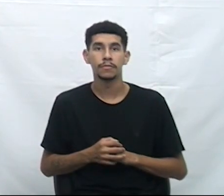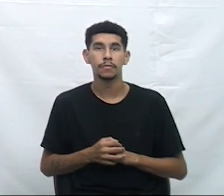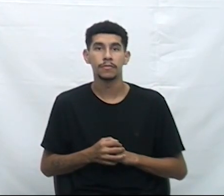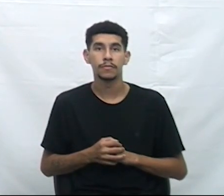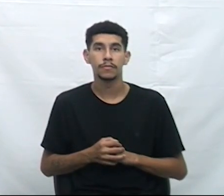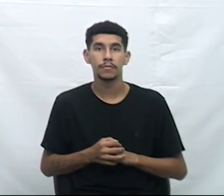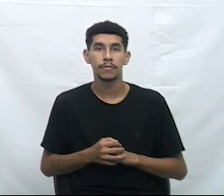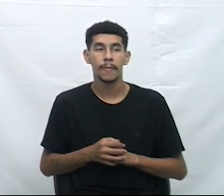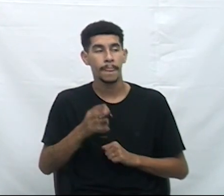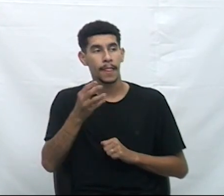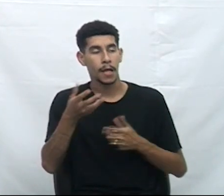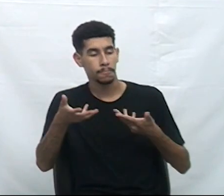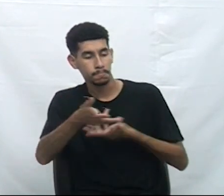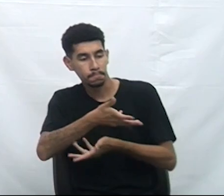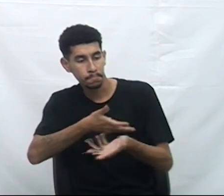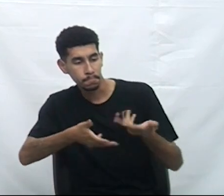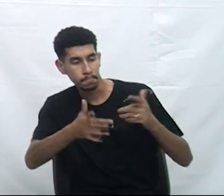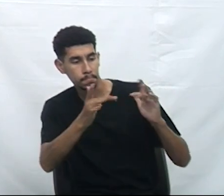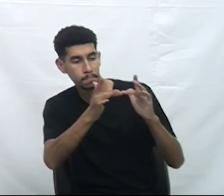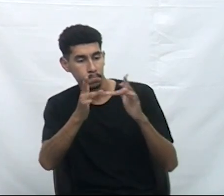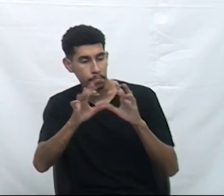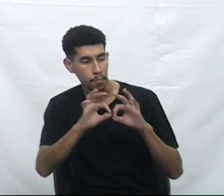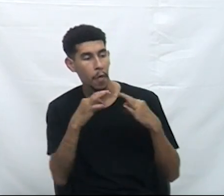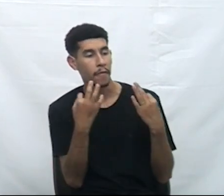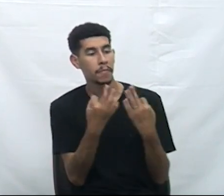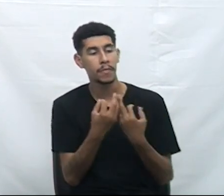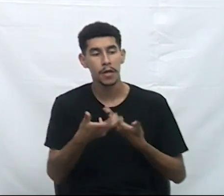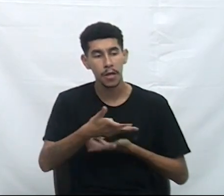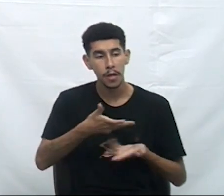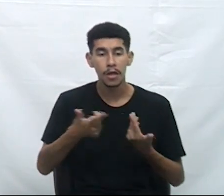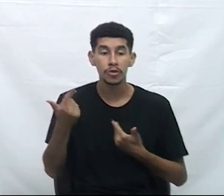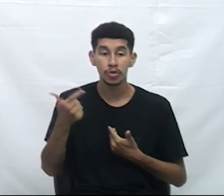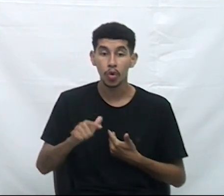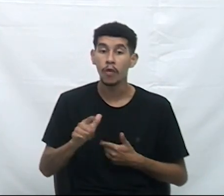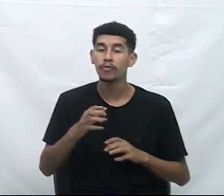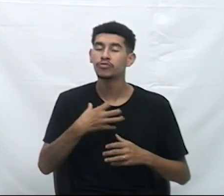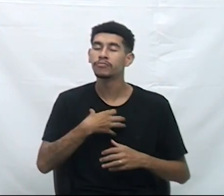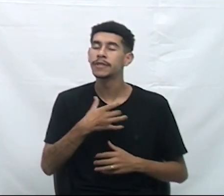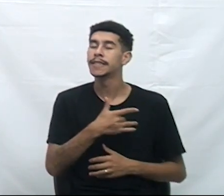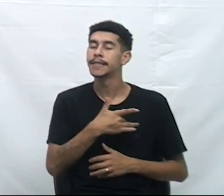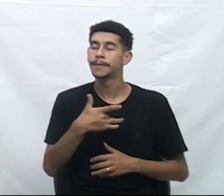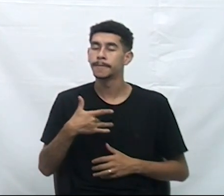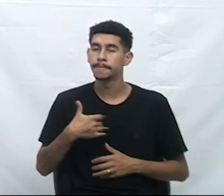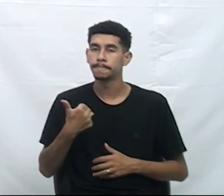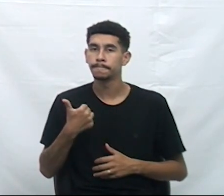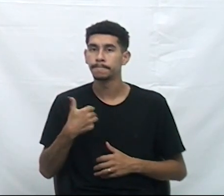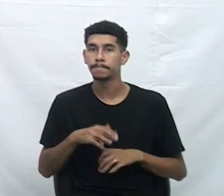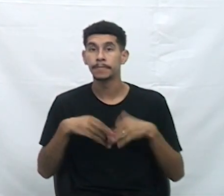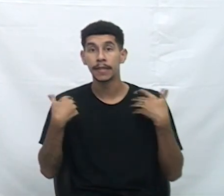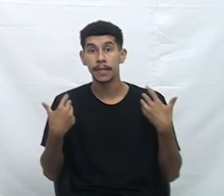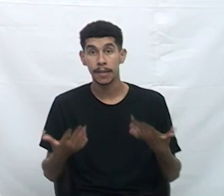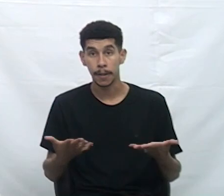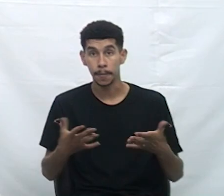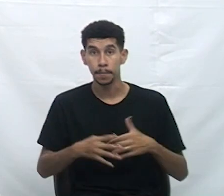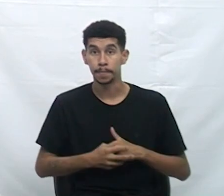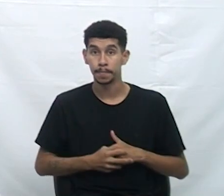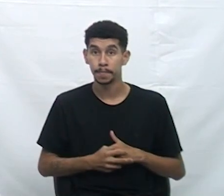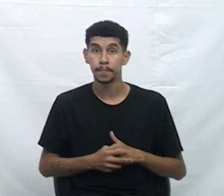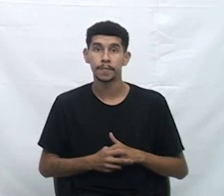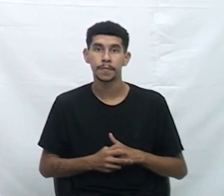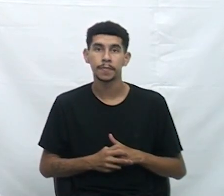convivência familiar saudável. Então, eu quero aqui